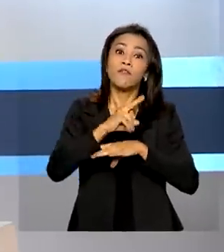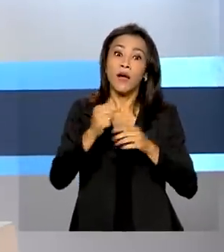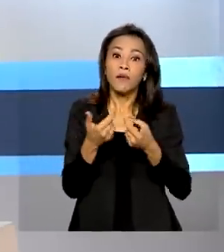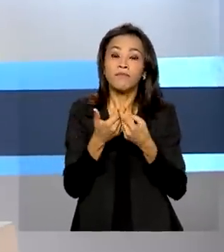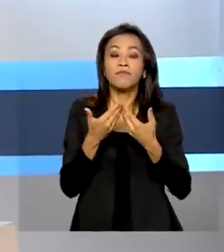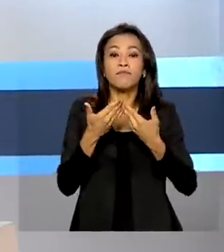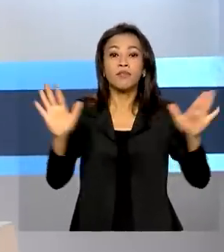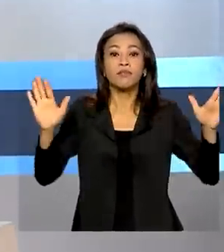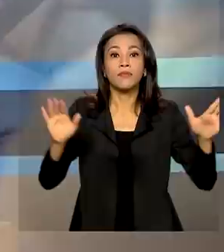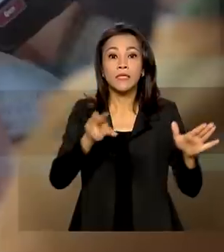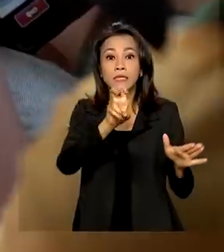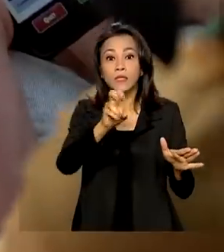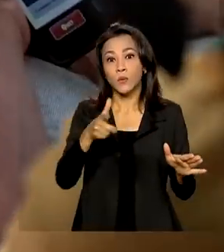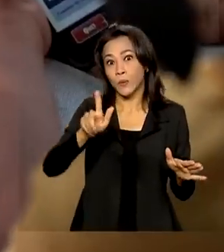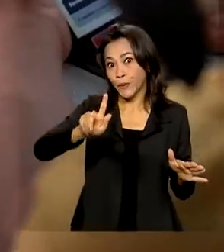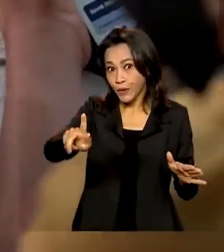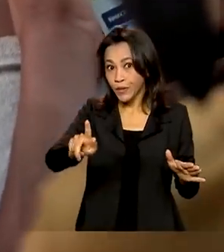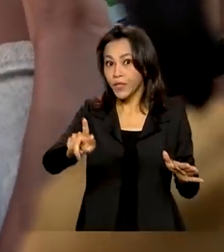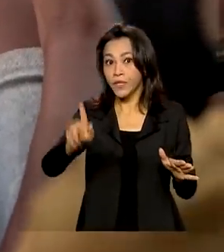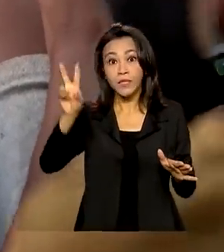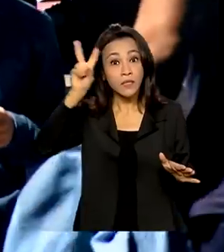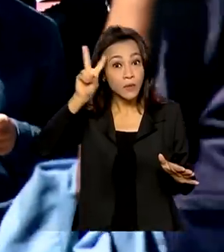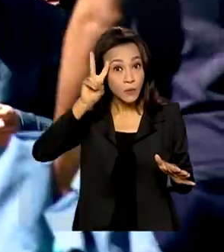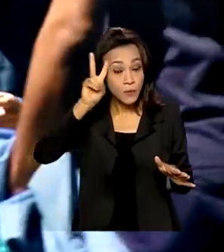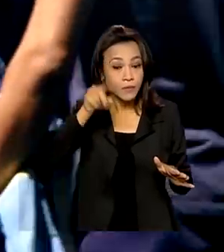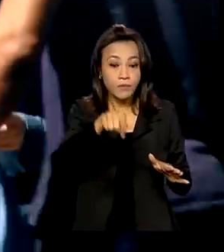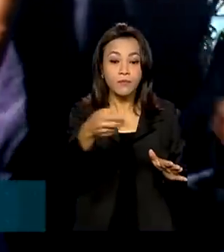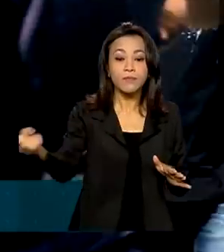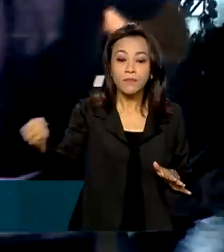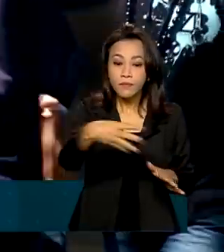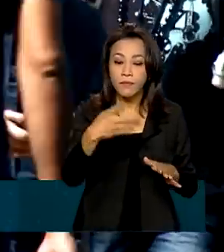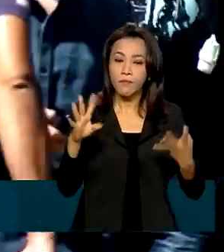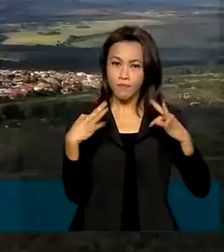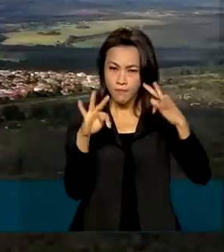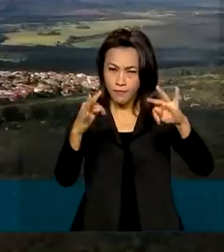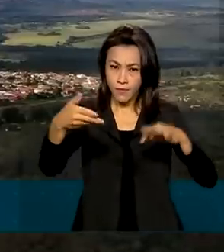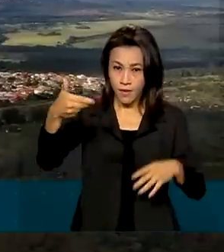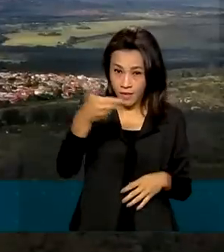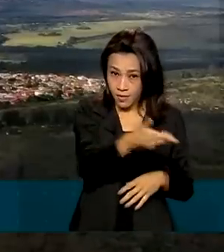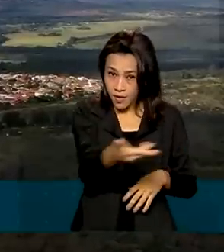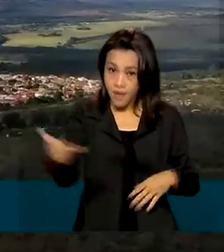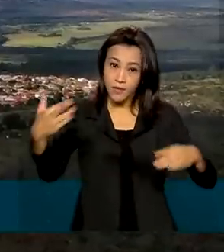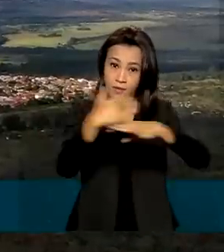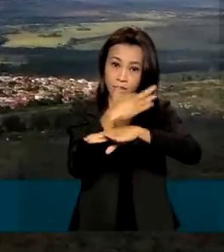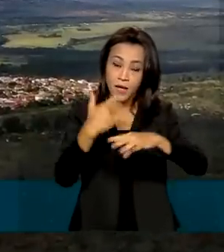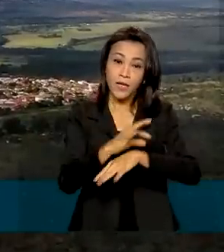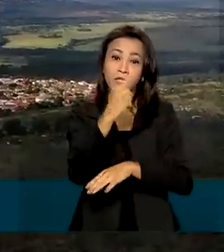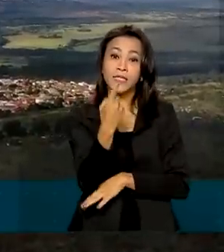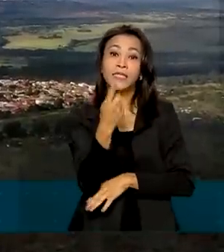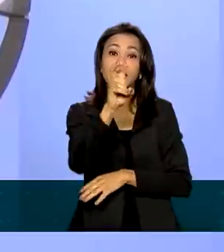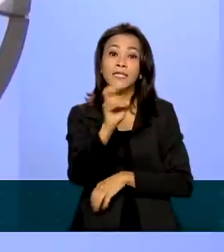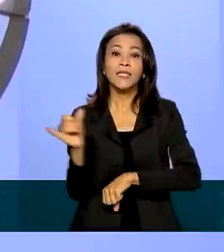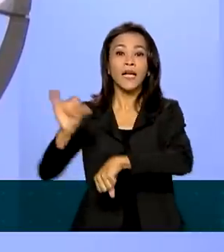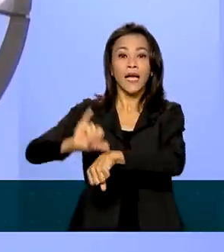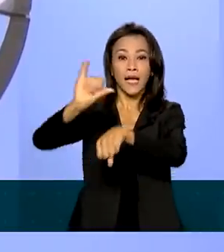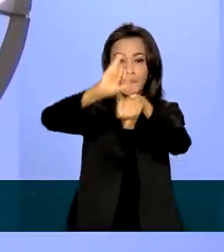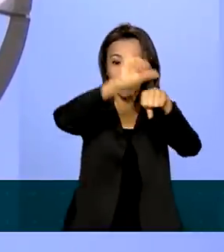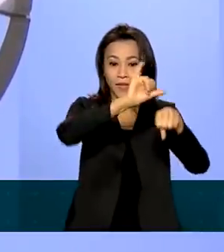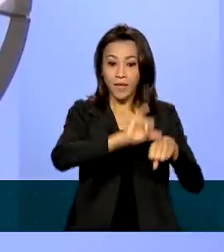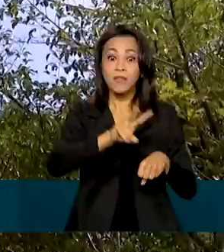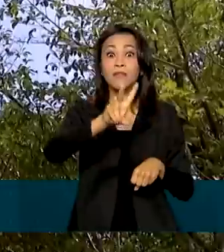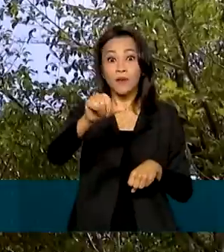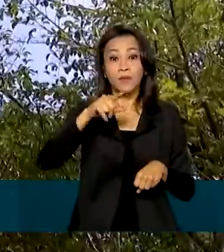segunda-feira. Com a chegada da nova tecnologia nessas cidades, 15 capitais vão ter estações em